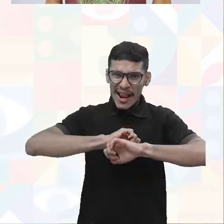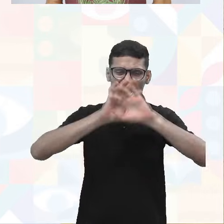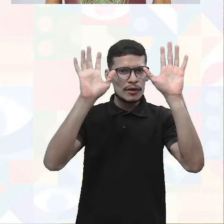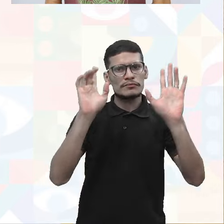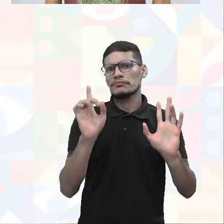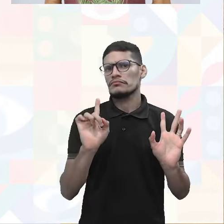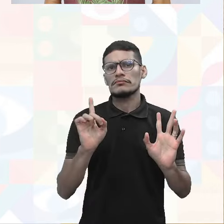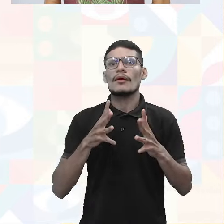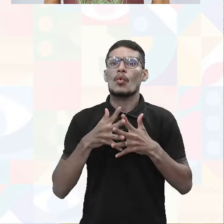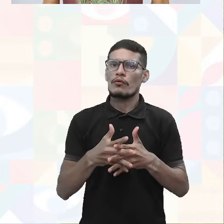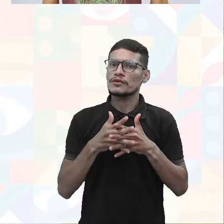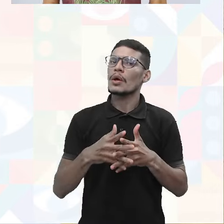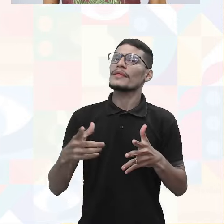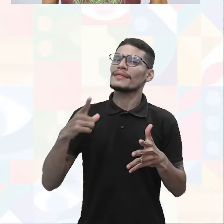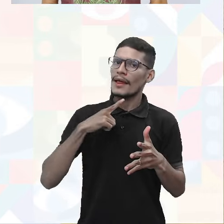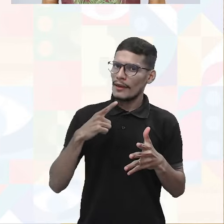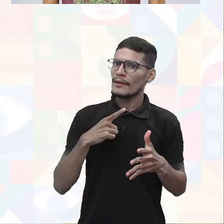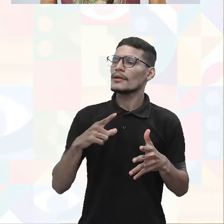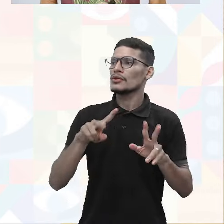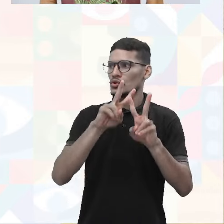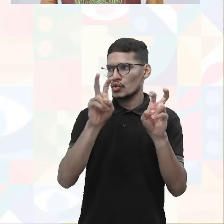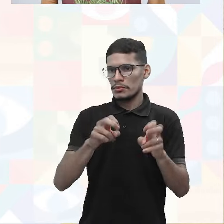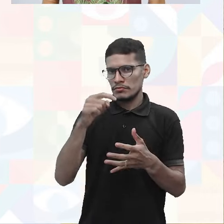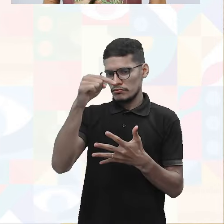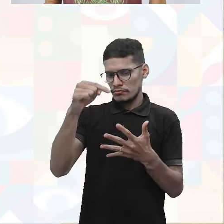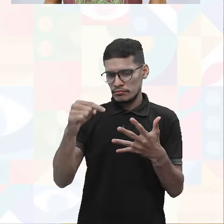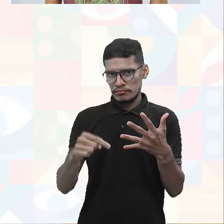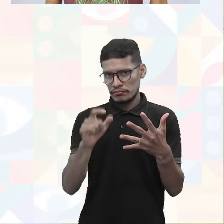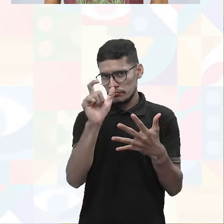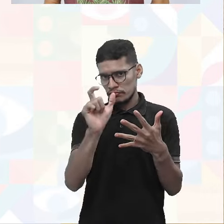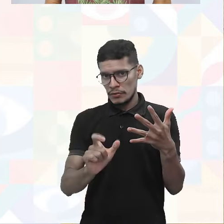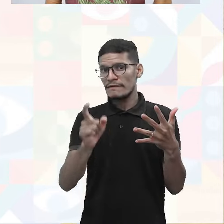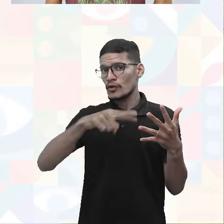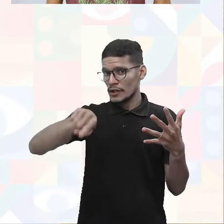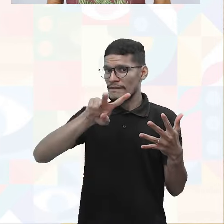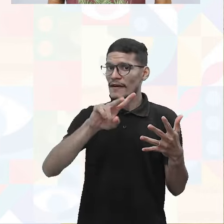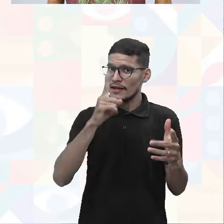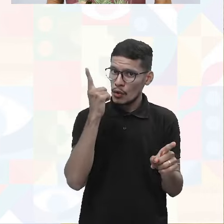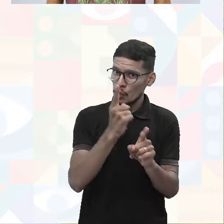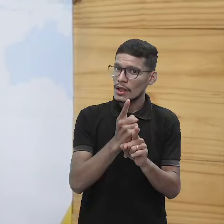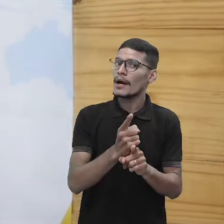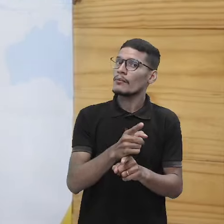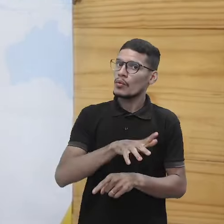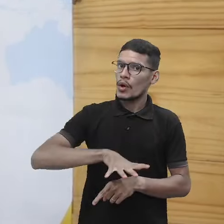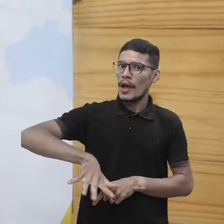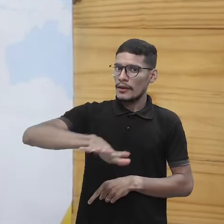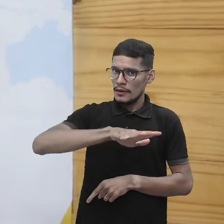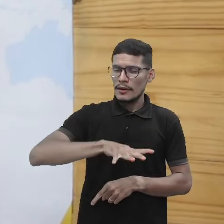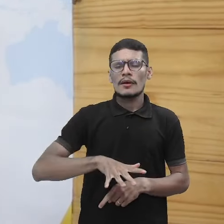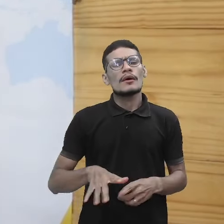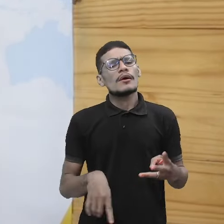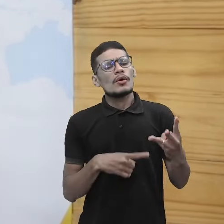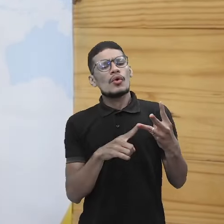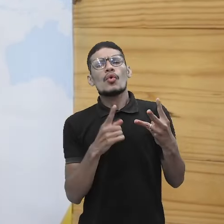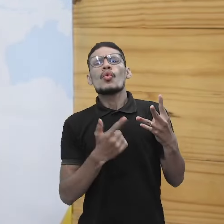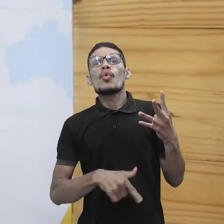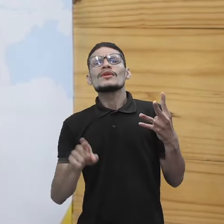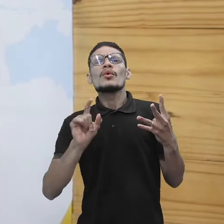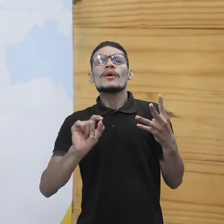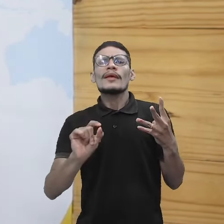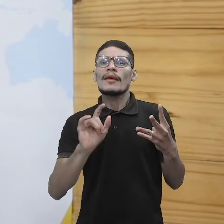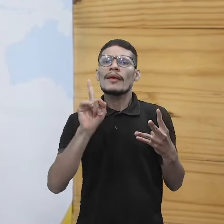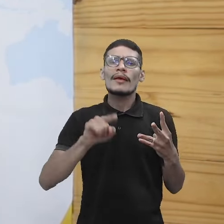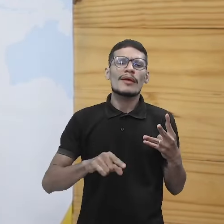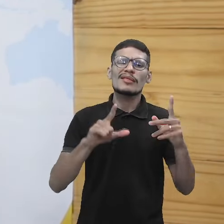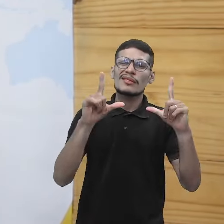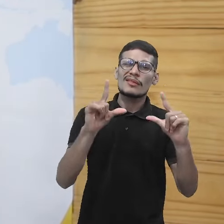confusão até de definições desses termos que vão ver em muitos trabalhos que vocês encontraram por aí. a outra questão que eles destacaram é o quê? O